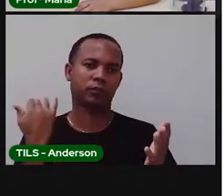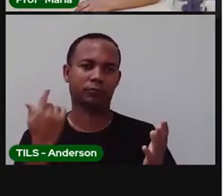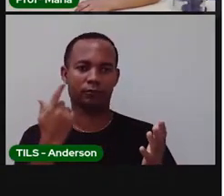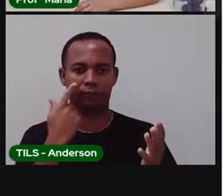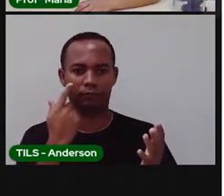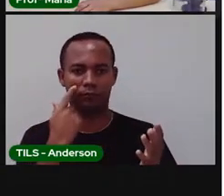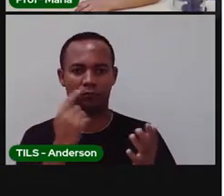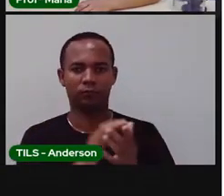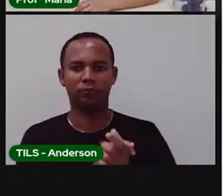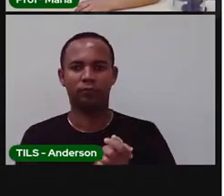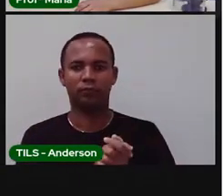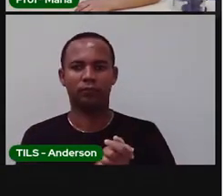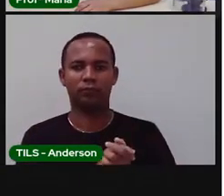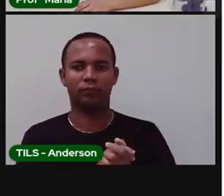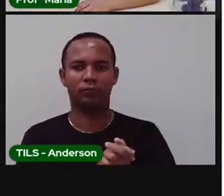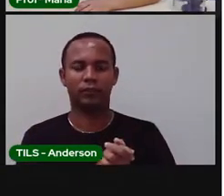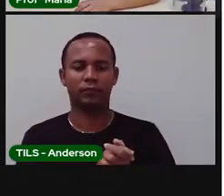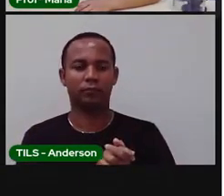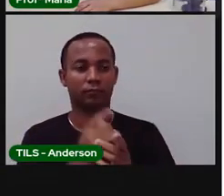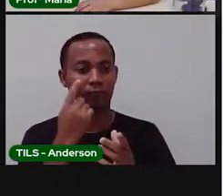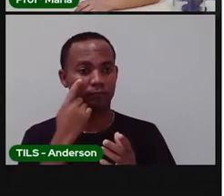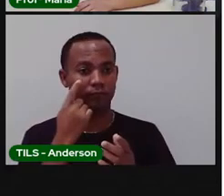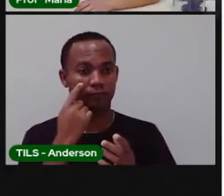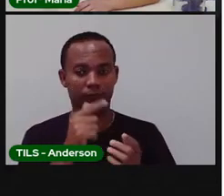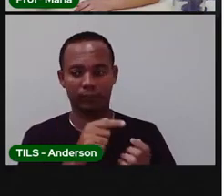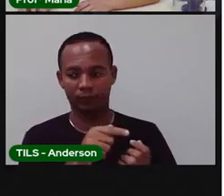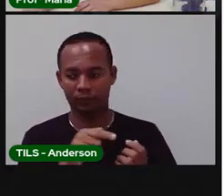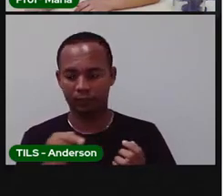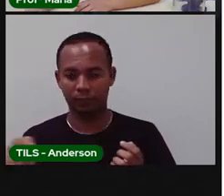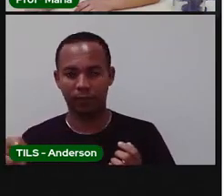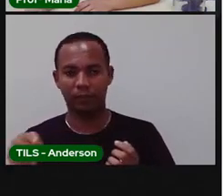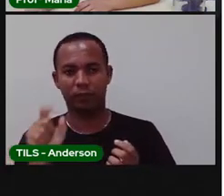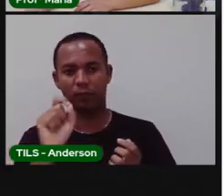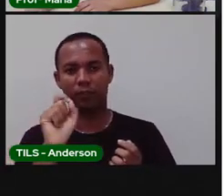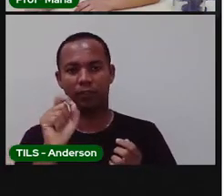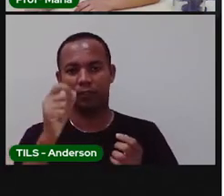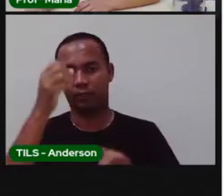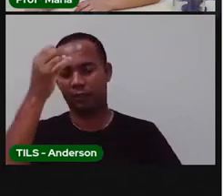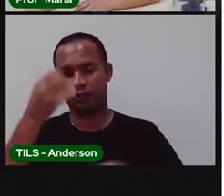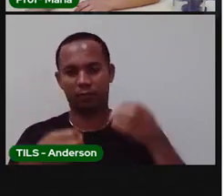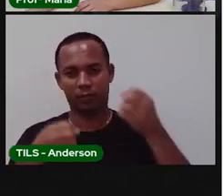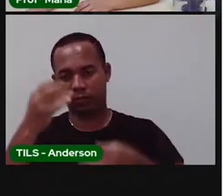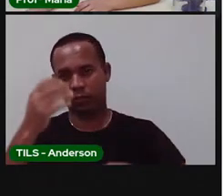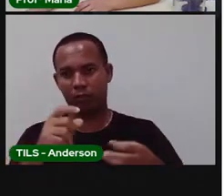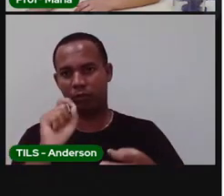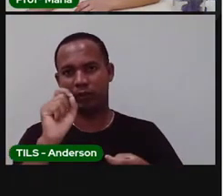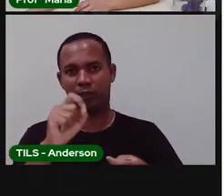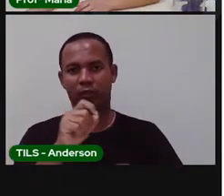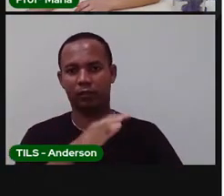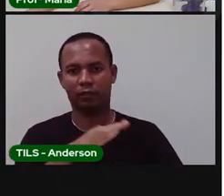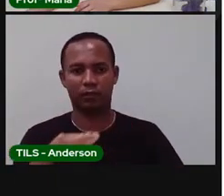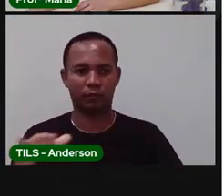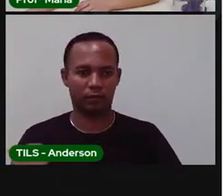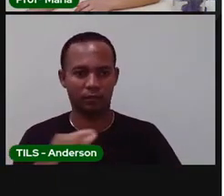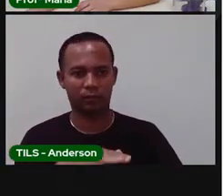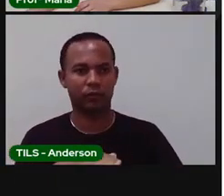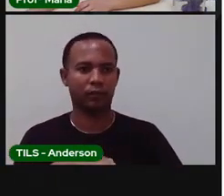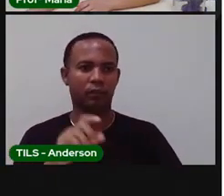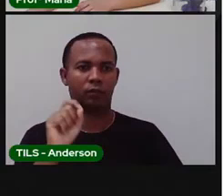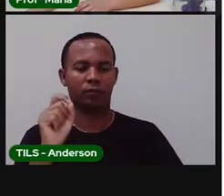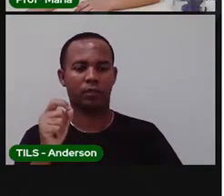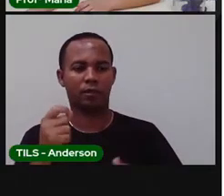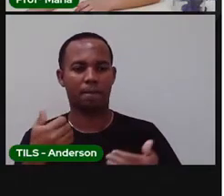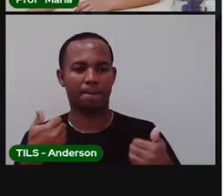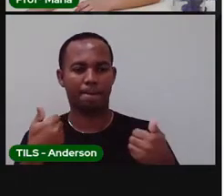Nessa semana que gente falou sobre serviço público, que tinha uma criança próximo de um riacho